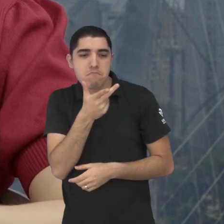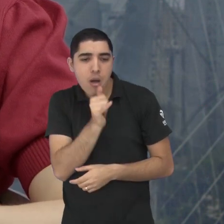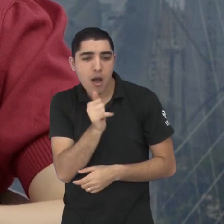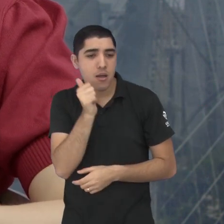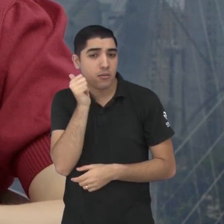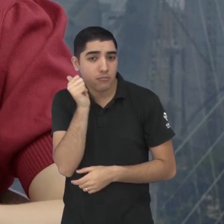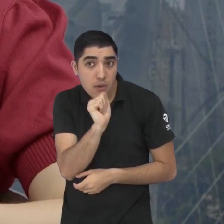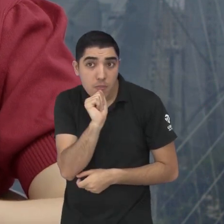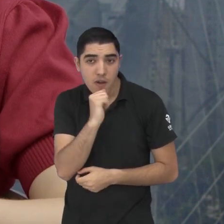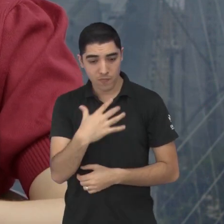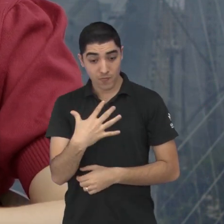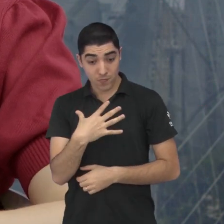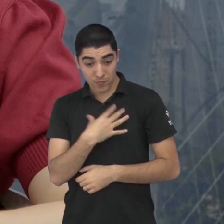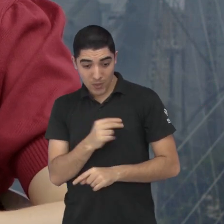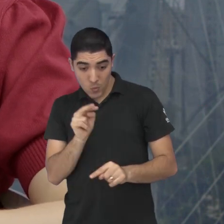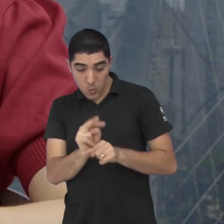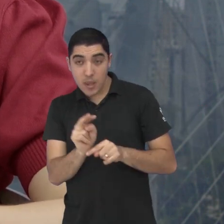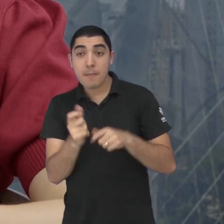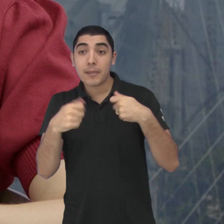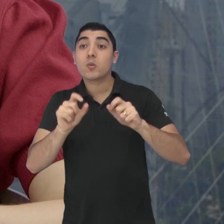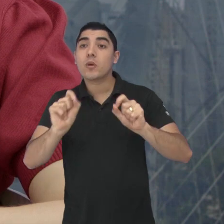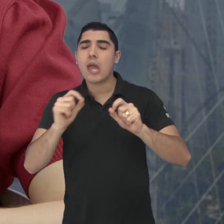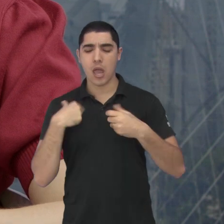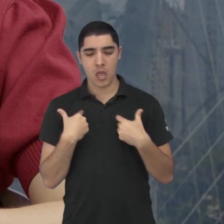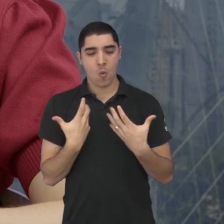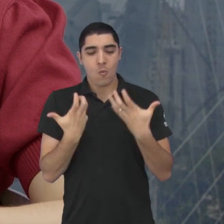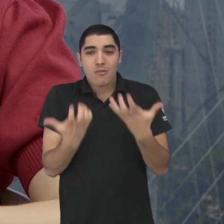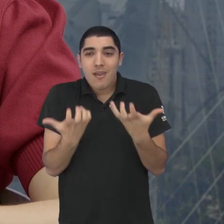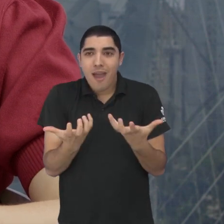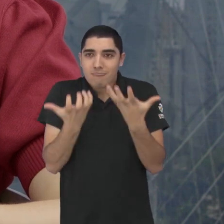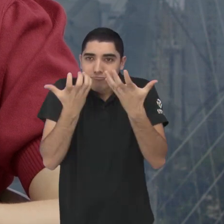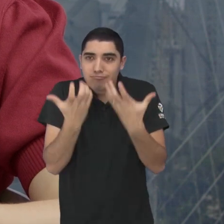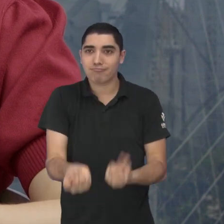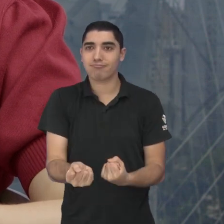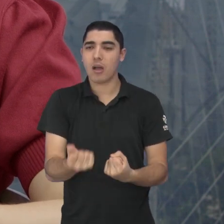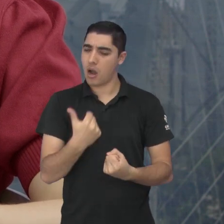disponibilidade e, principalmente, né,